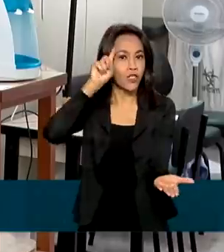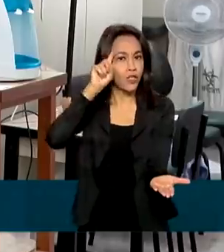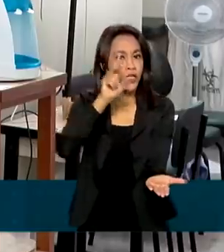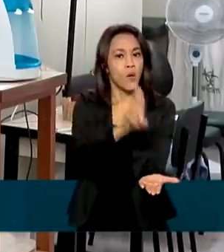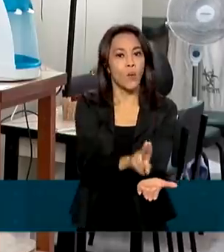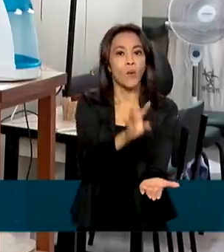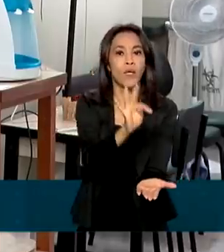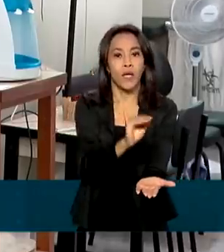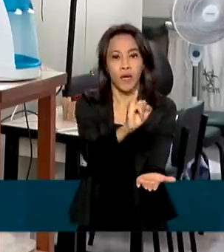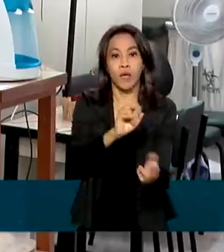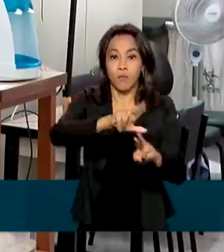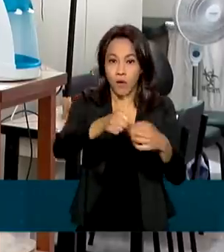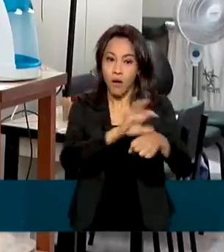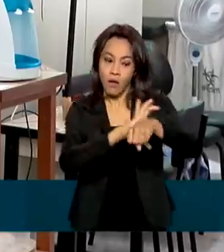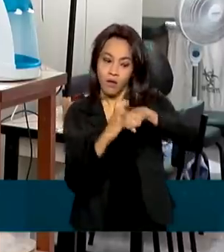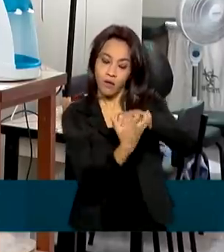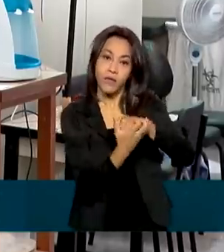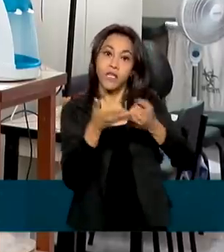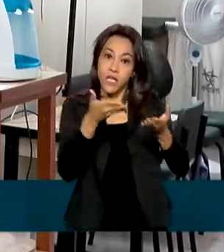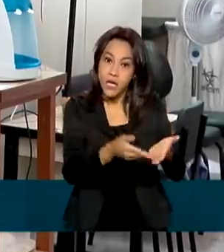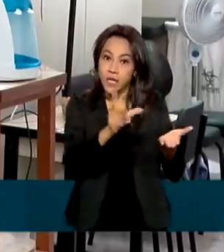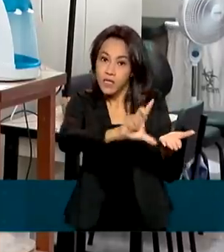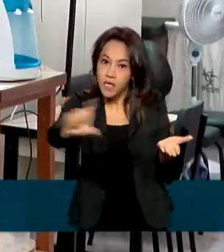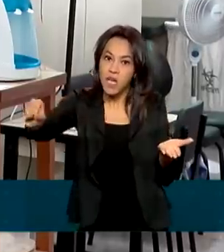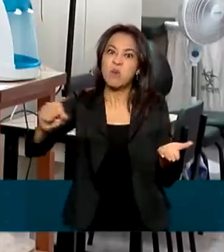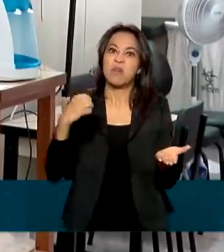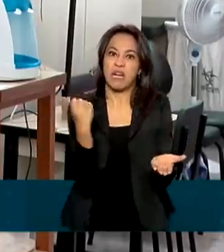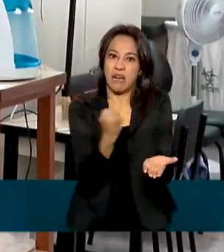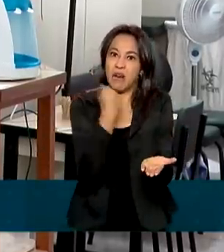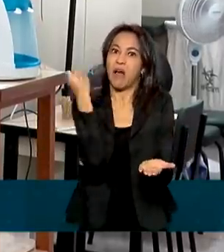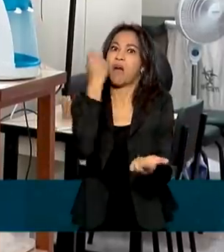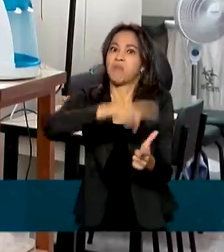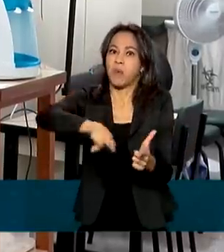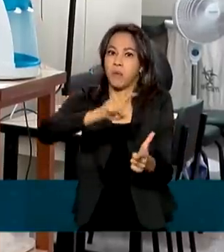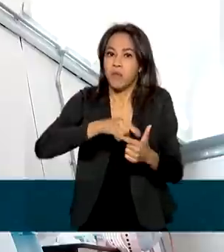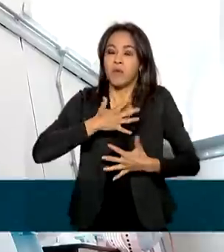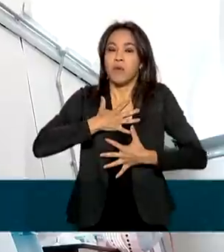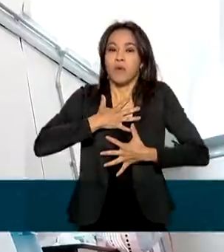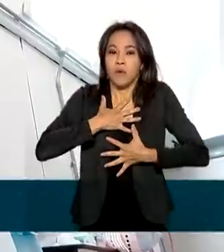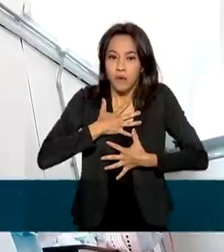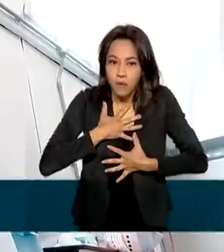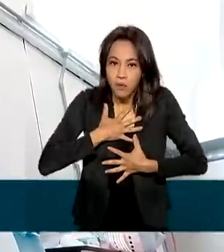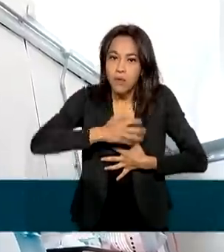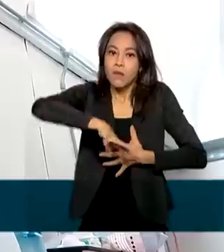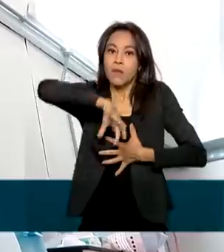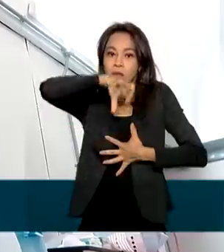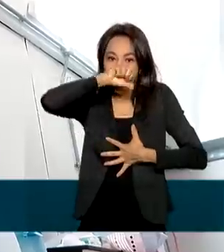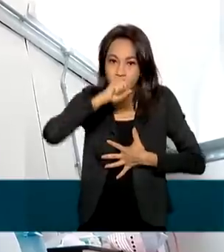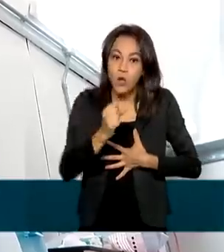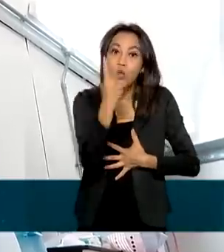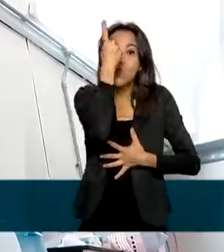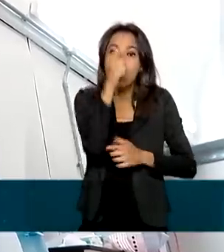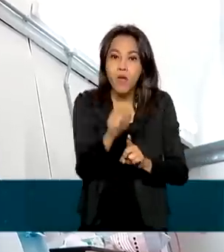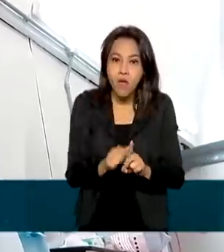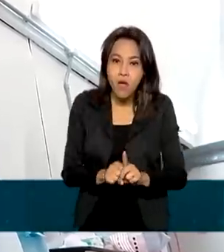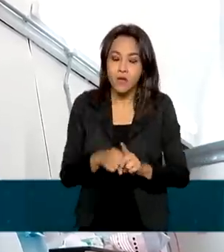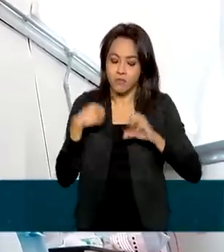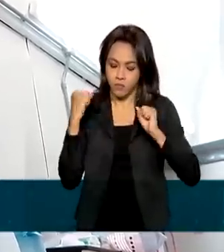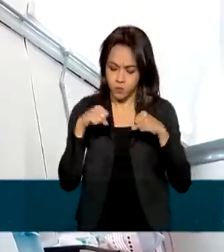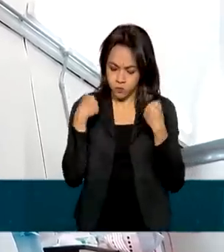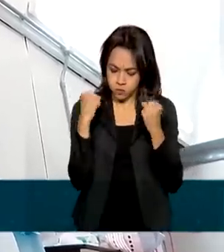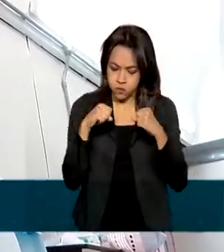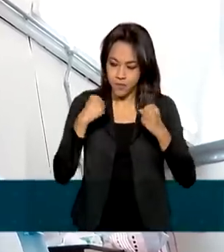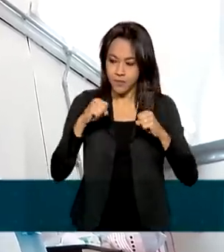por causa da Covid, de onde saiu com graves problemas respiratórios. Após um mês, na fisioterapia,